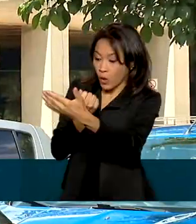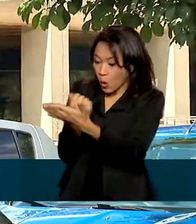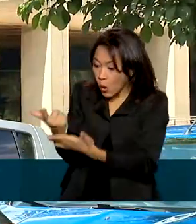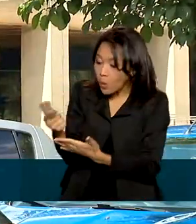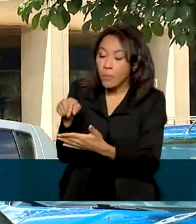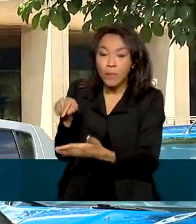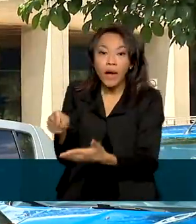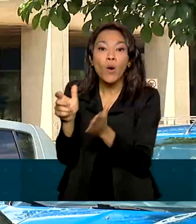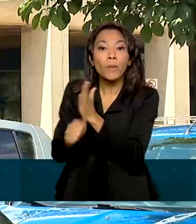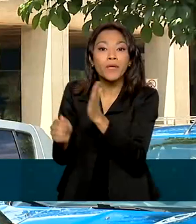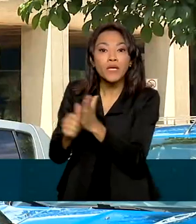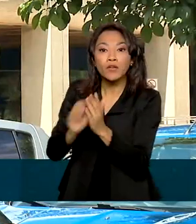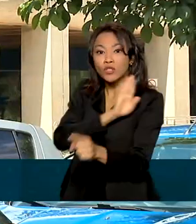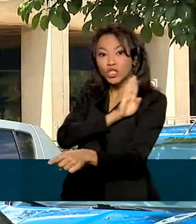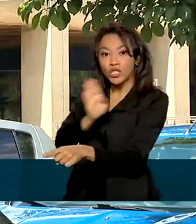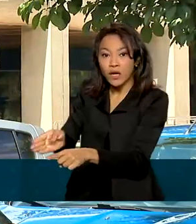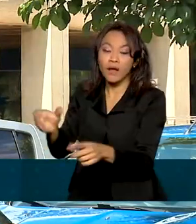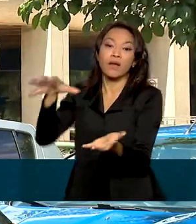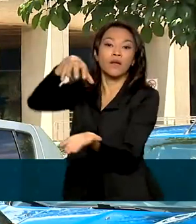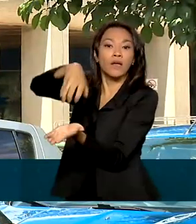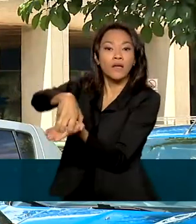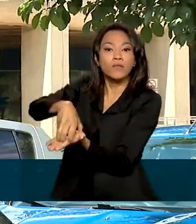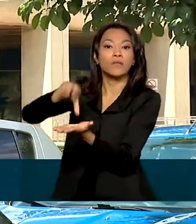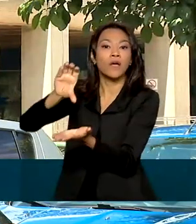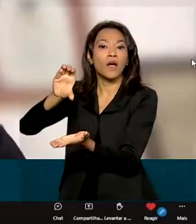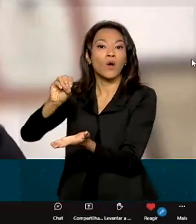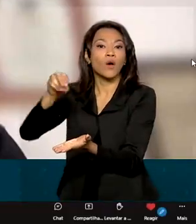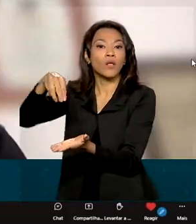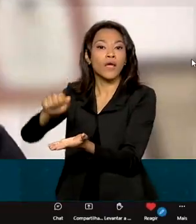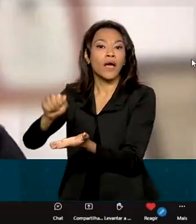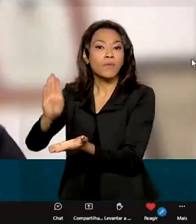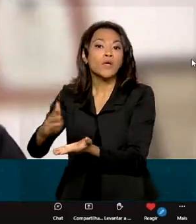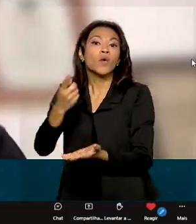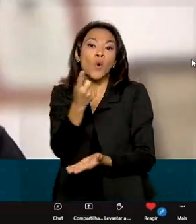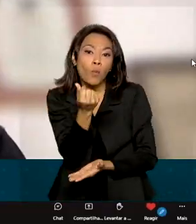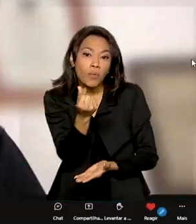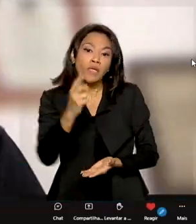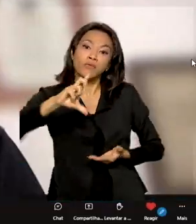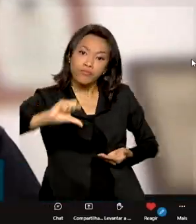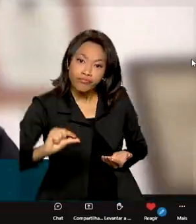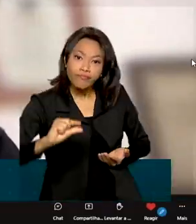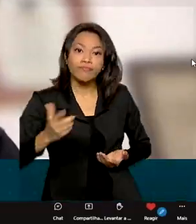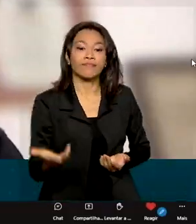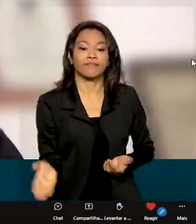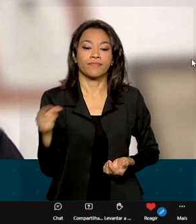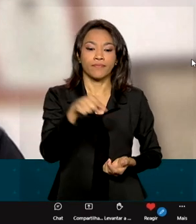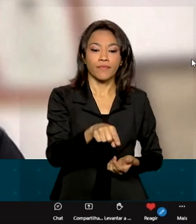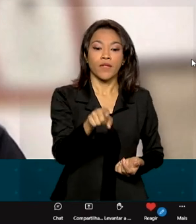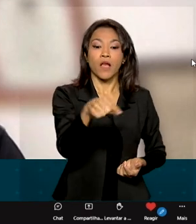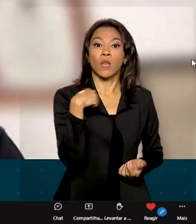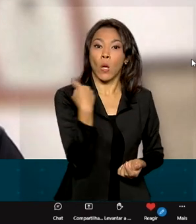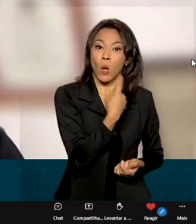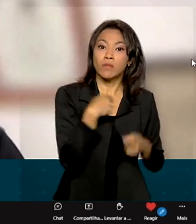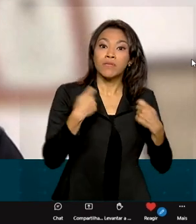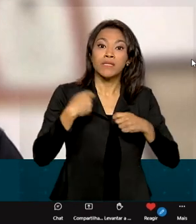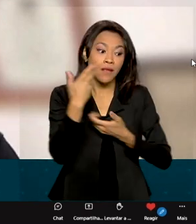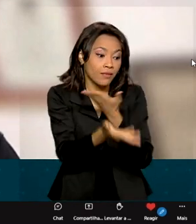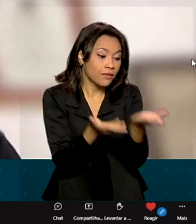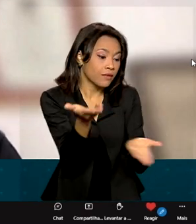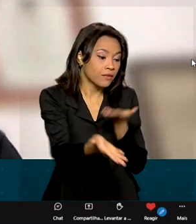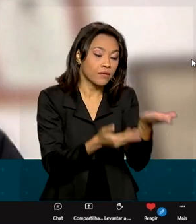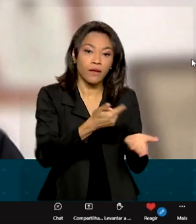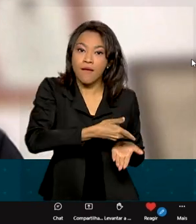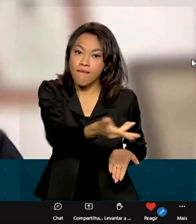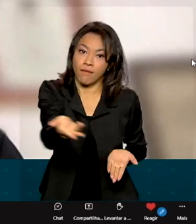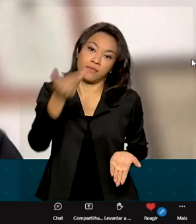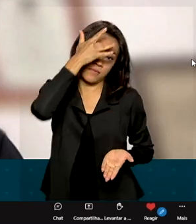dos armazéns da Conab com preços mais justos. Nós temos que pensar em atender essas pessoas. É fundamental isso